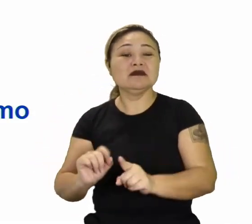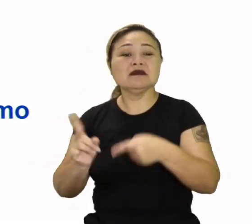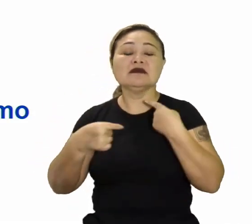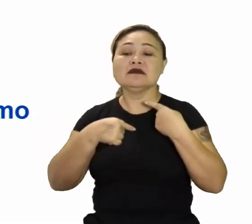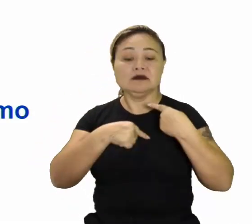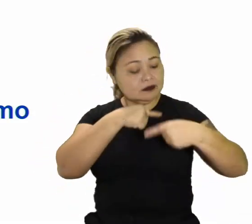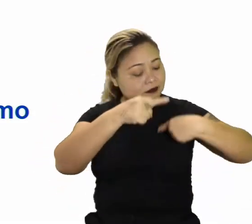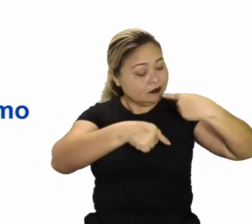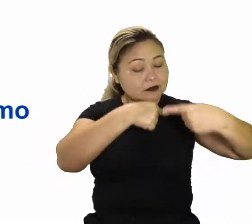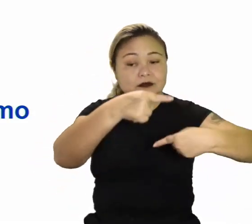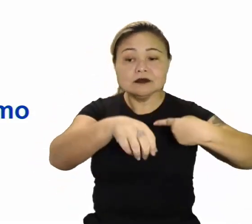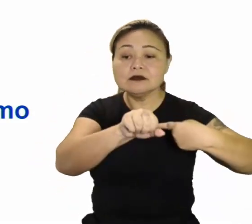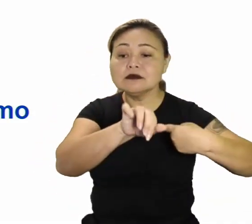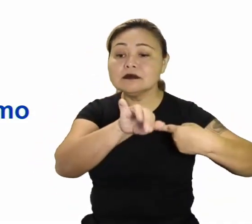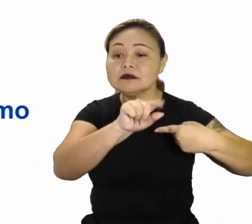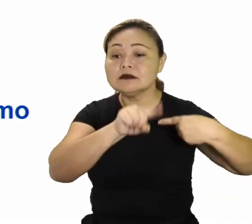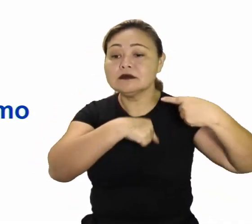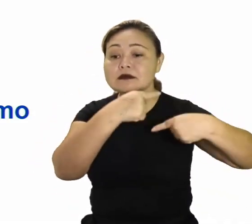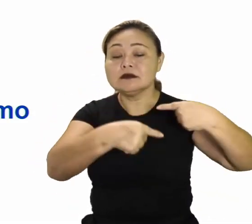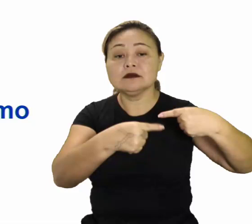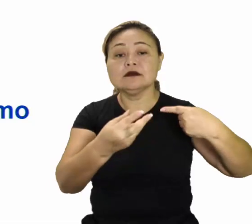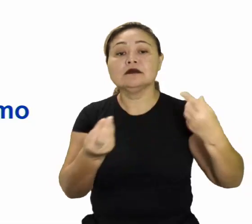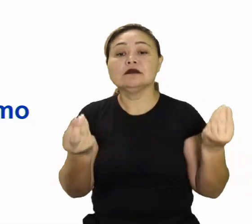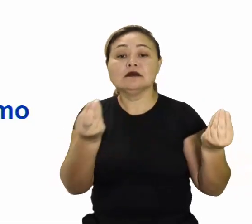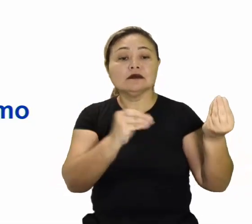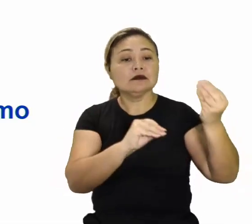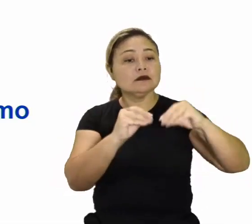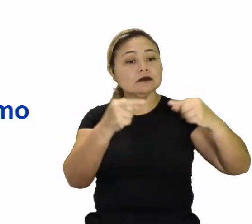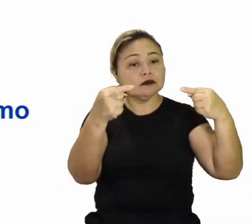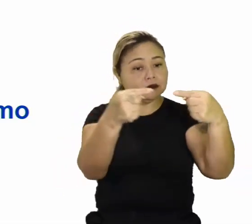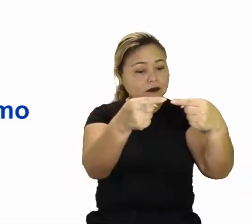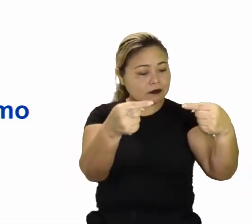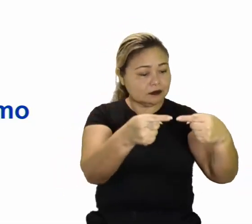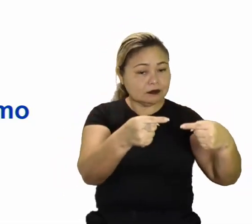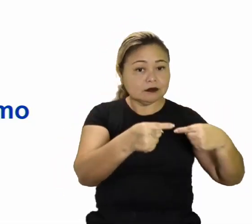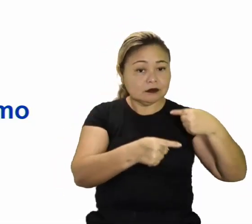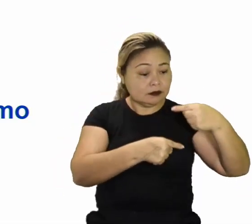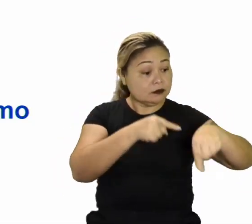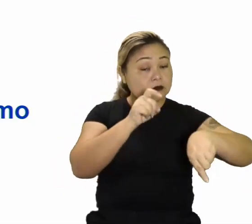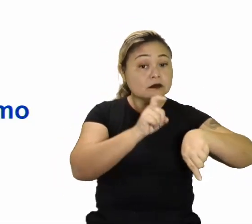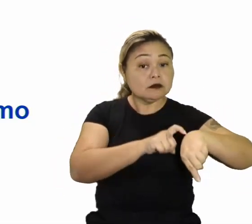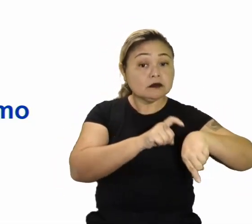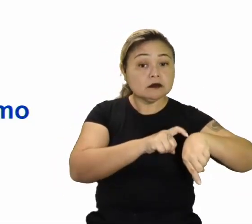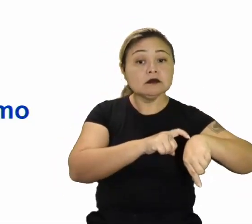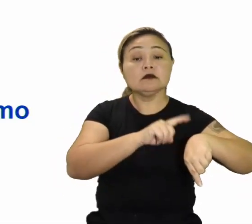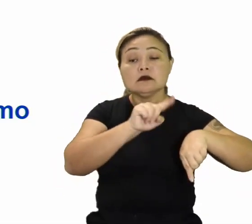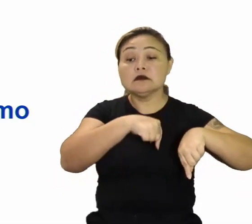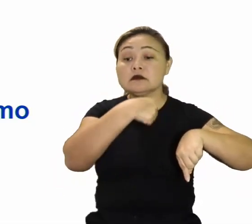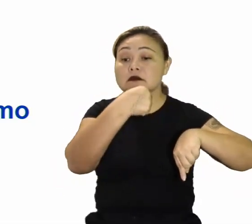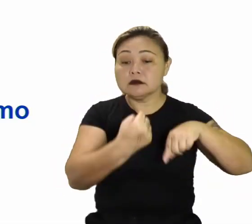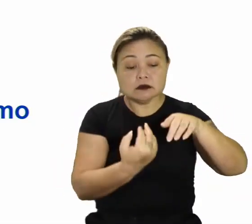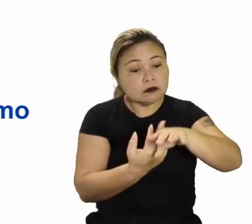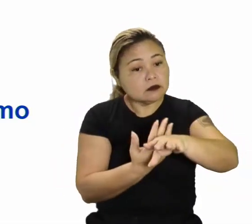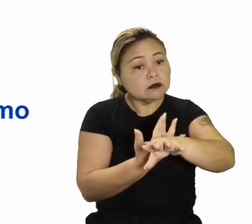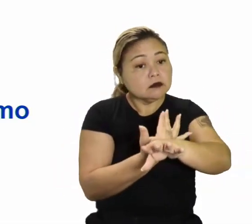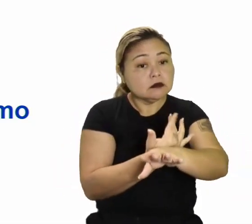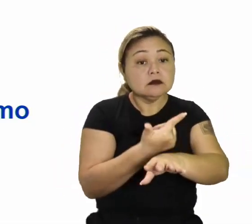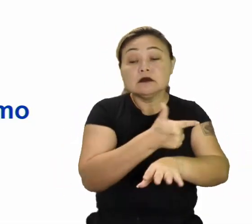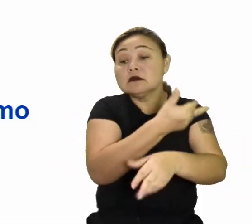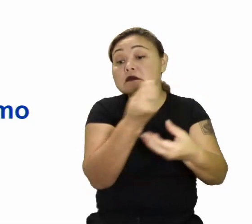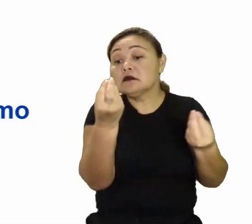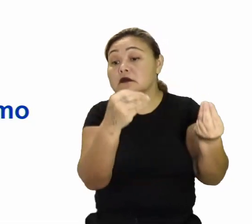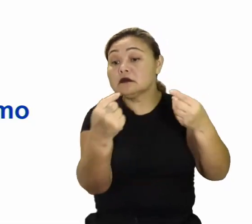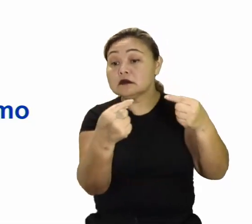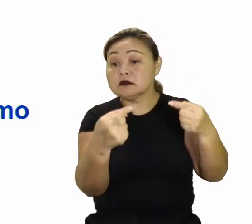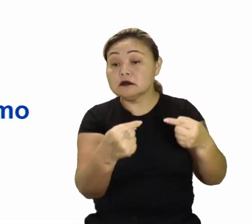O é um safes sequencial, professor? Implantação de acordo com a sequência no tempo de plantio. Entre outros